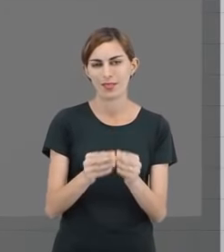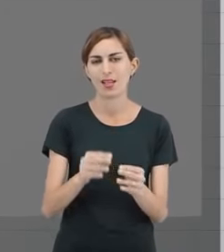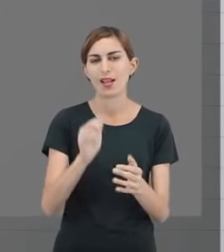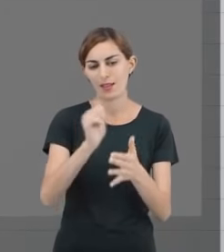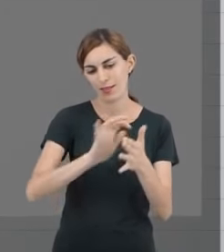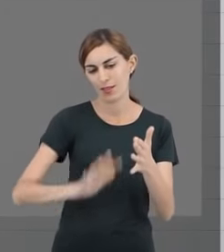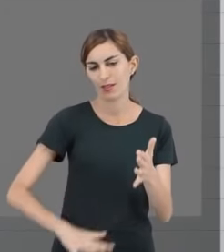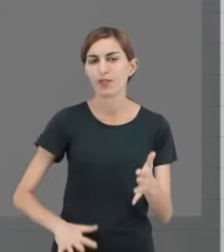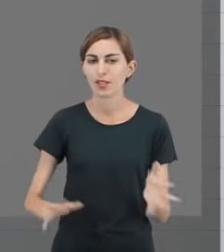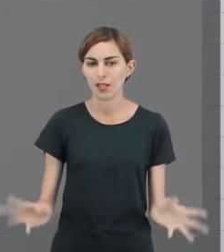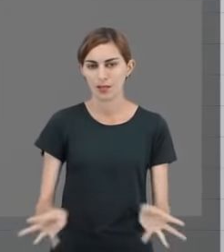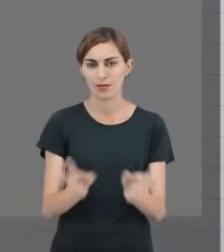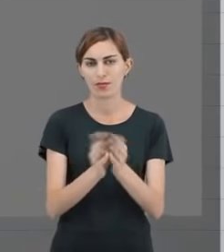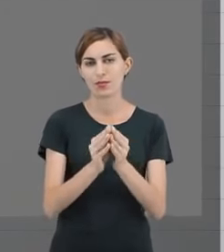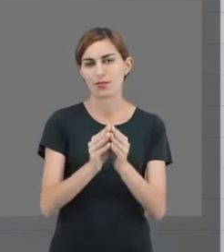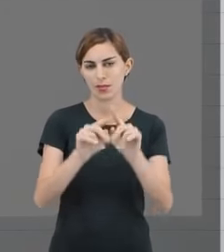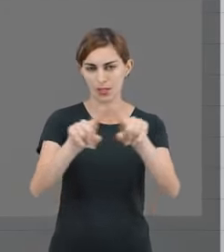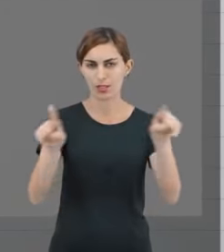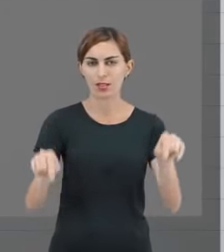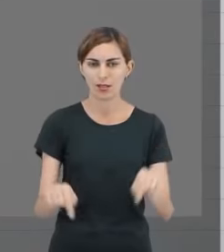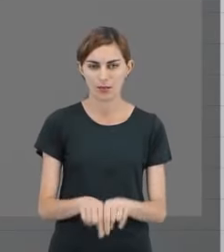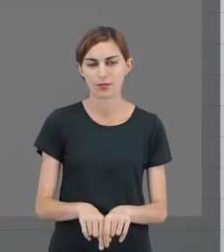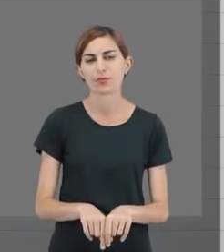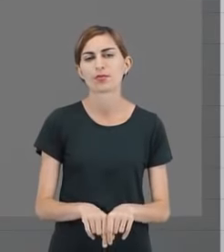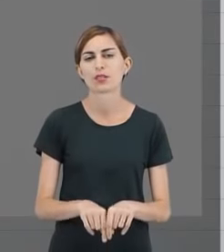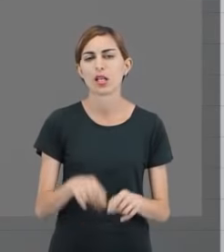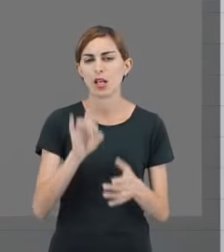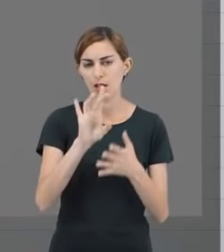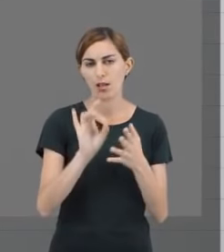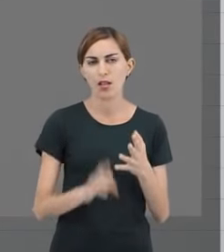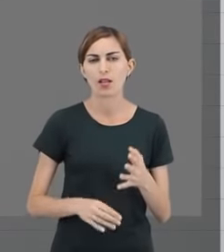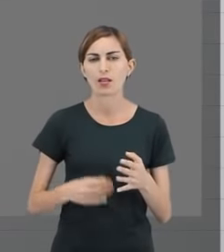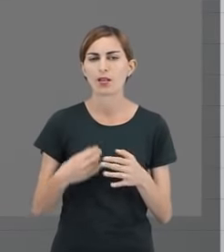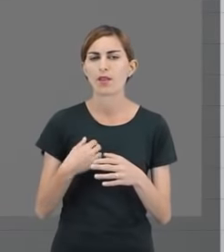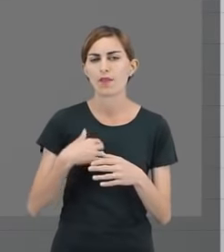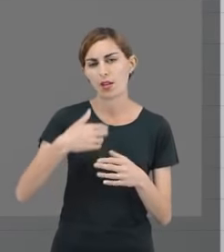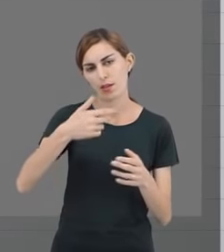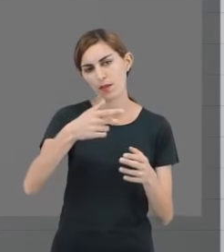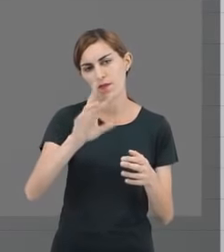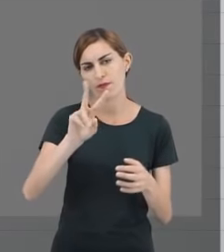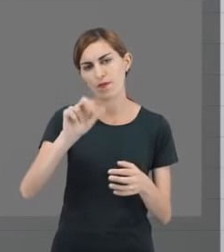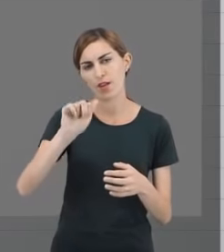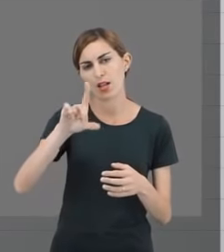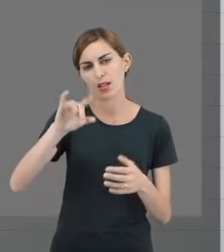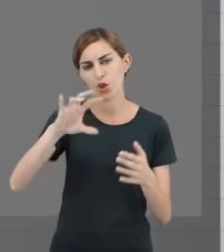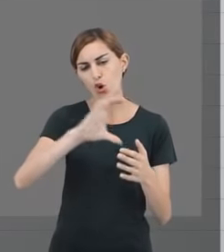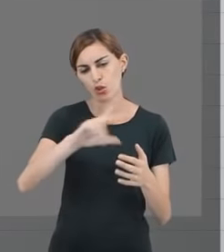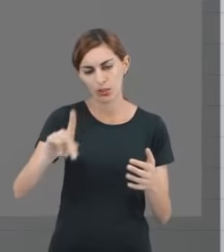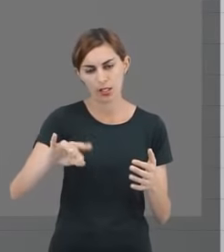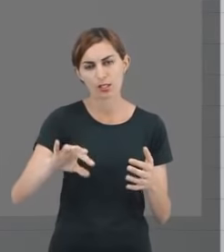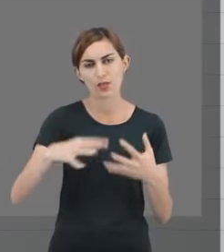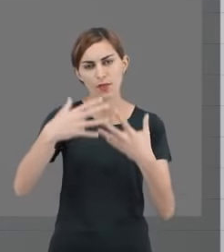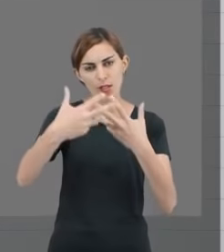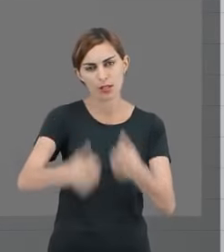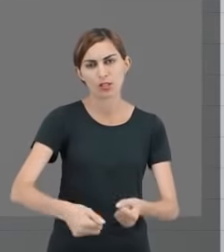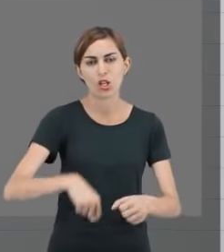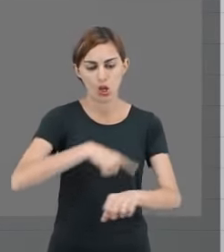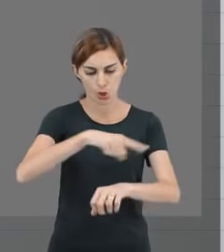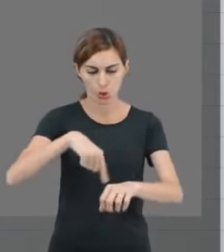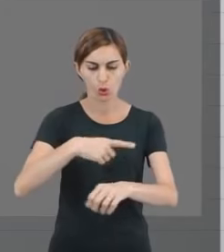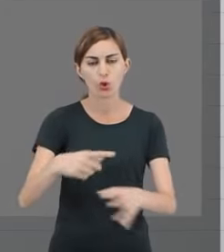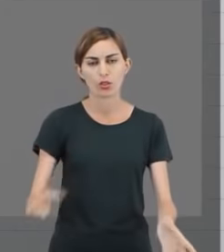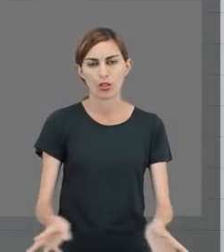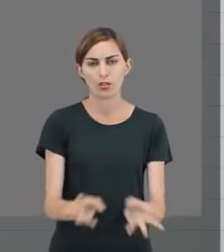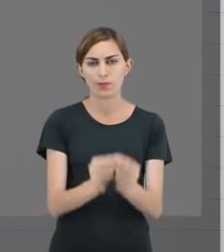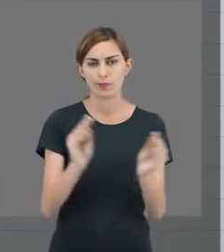complementares, na sala dedicada a atividades complementares, e vai passar por uma validação do coordenador para que essa carga horária seja